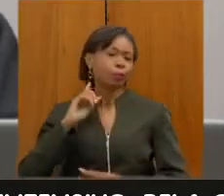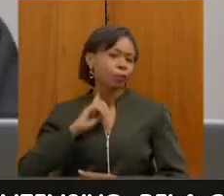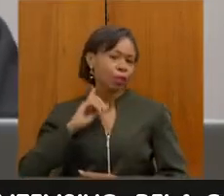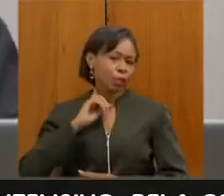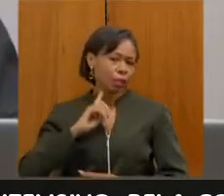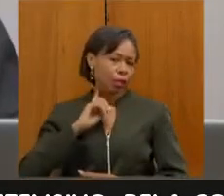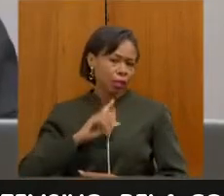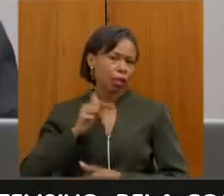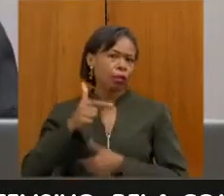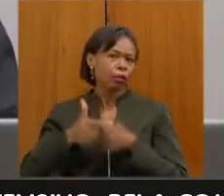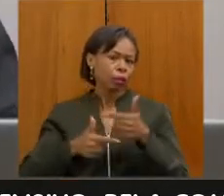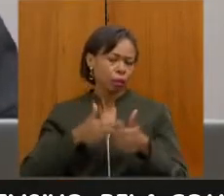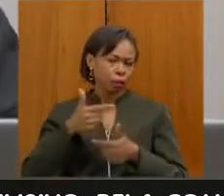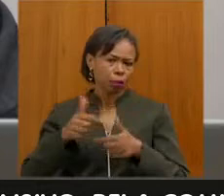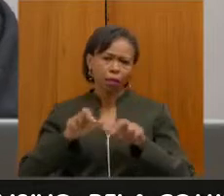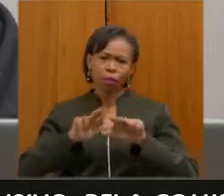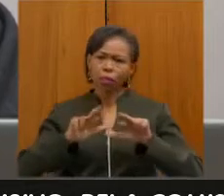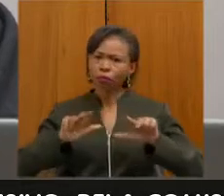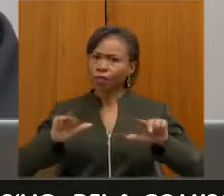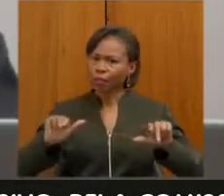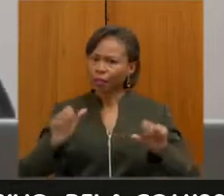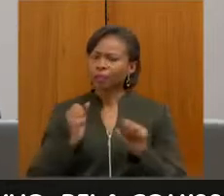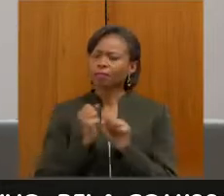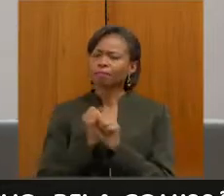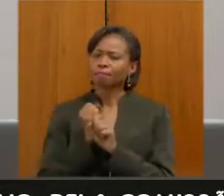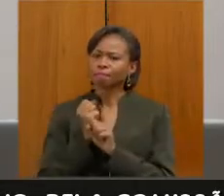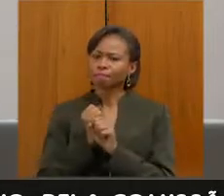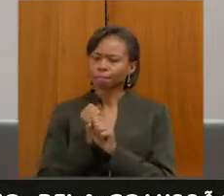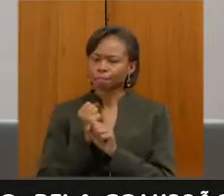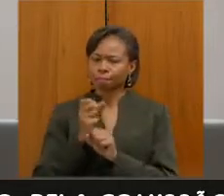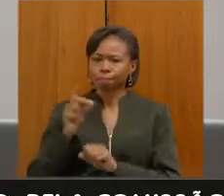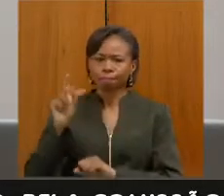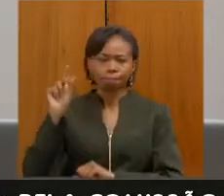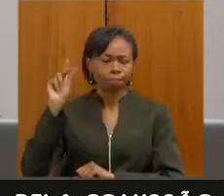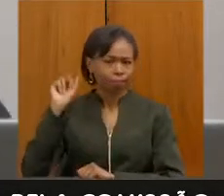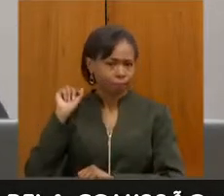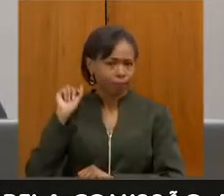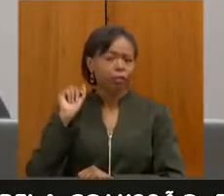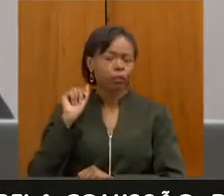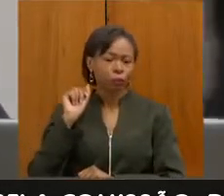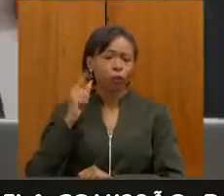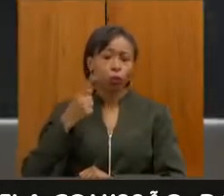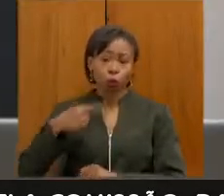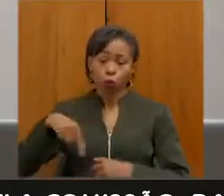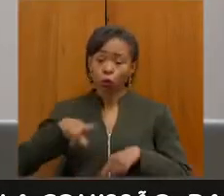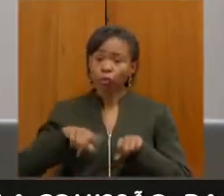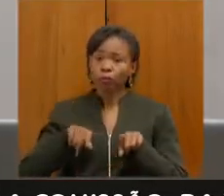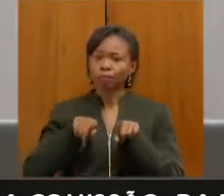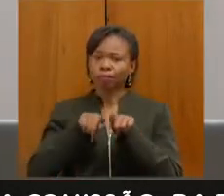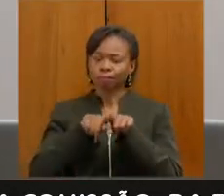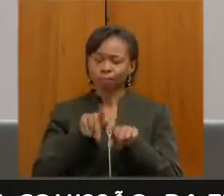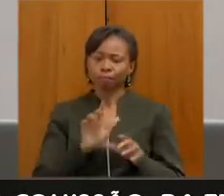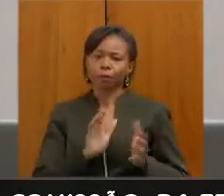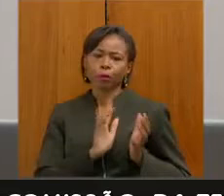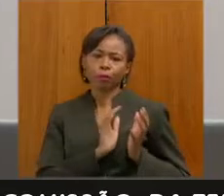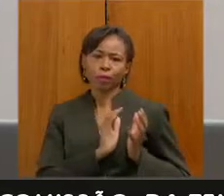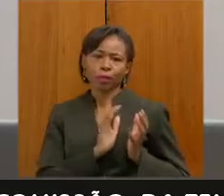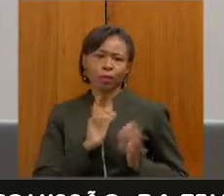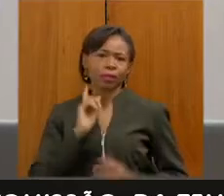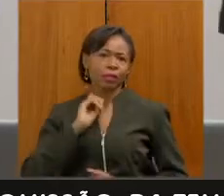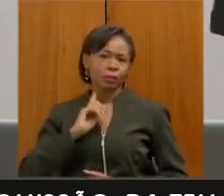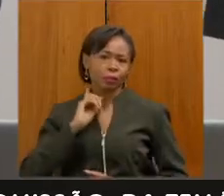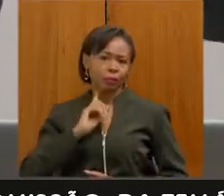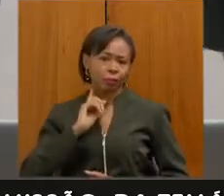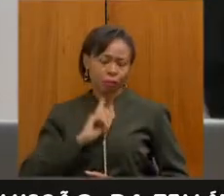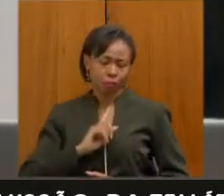diferenciado há décadas e décadas, e realmente a gente conta muito com as APAIs em Minas Gerais para realmente